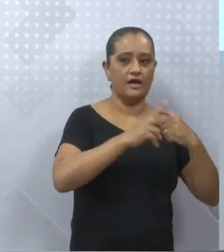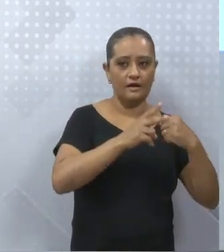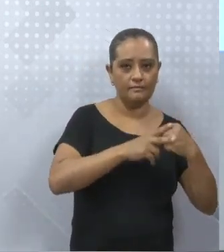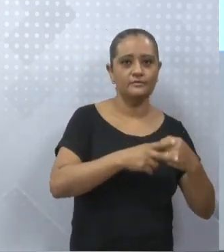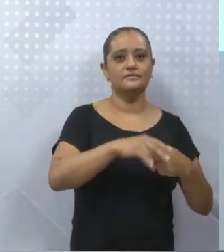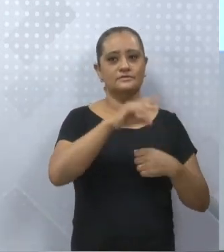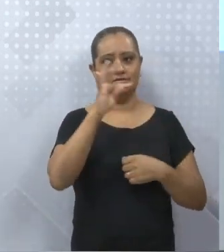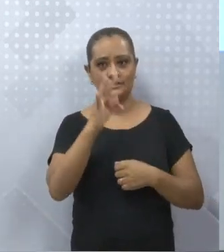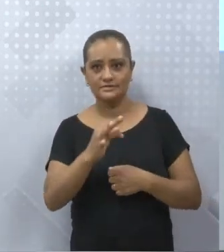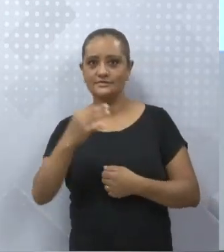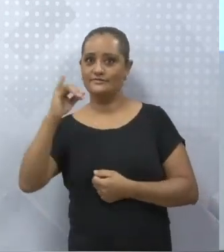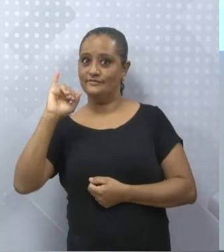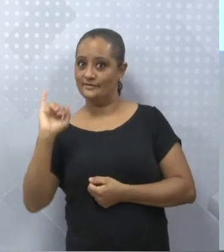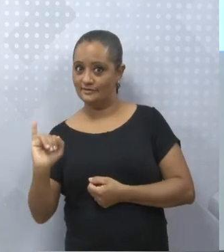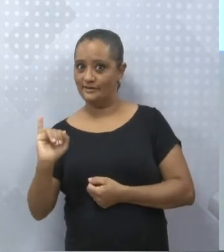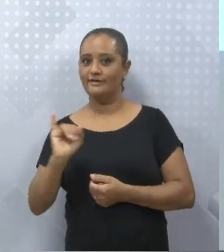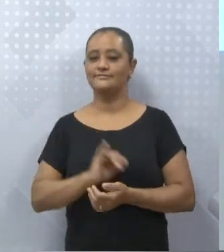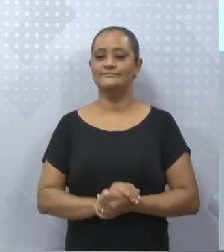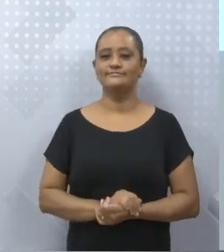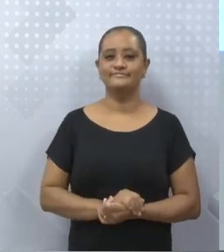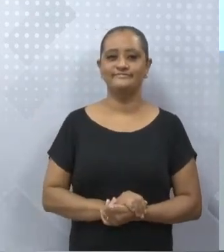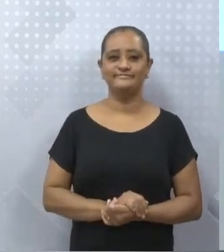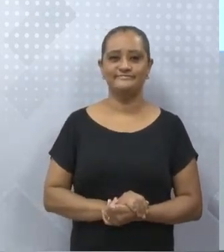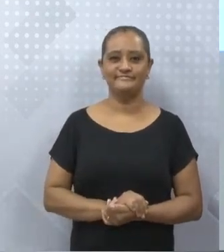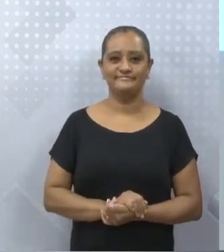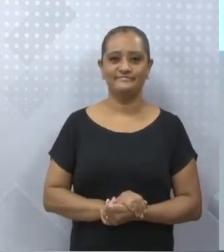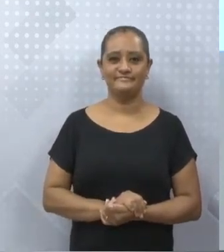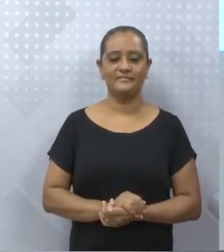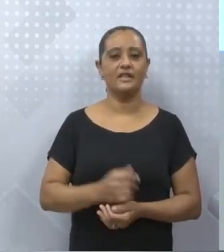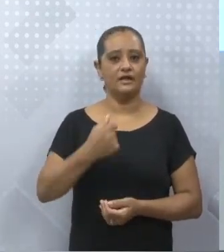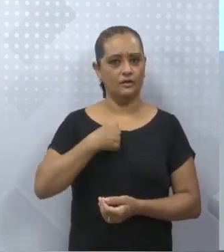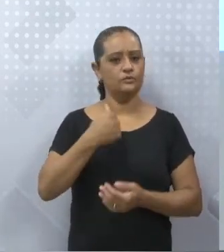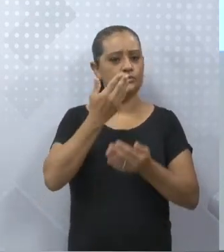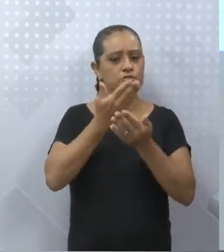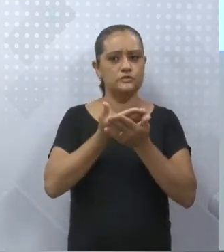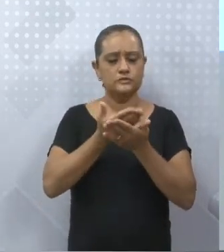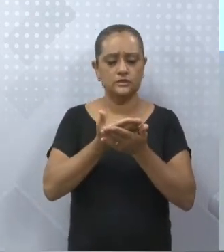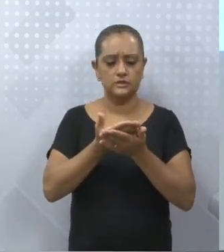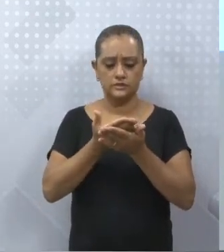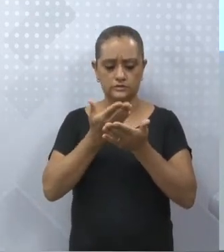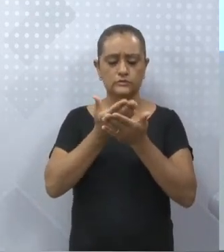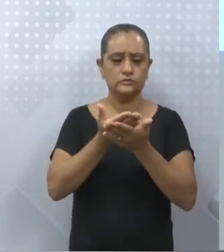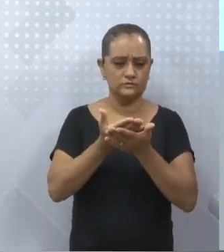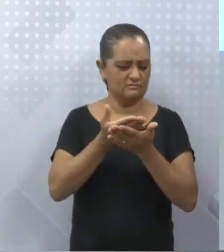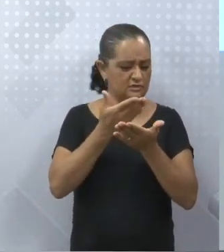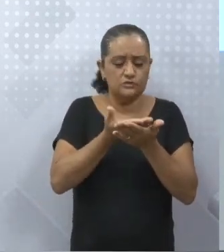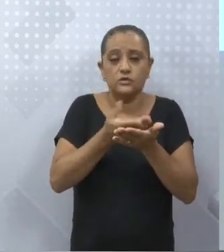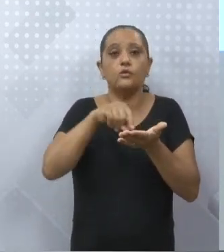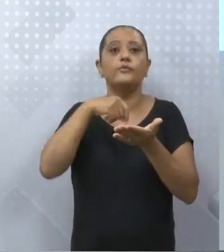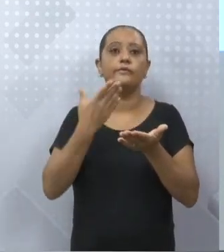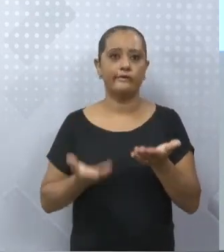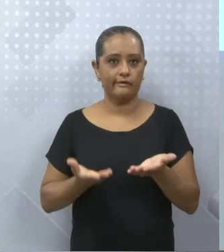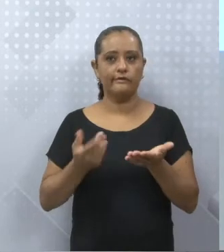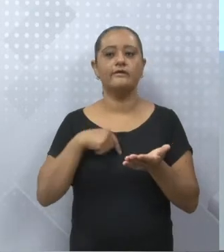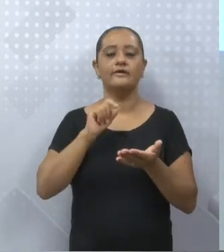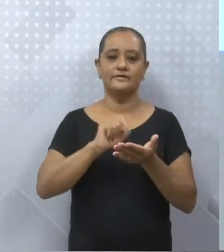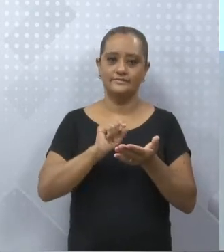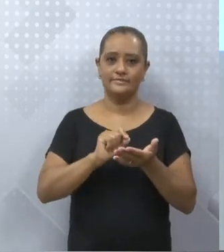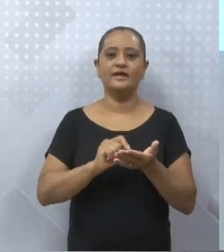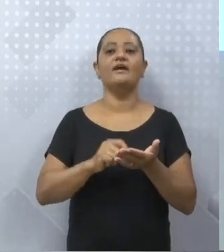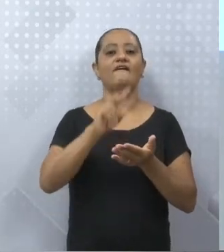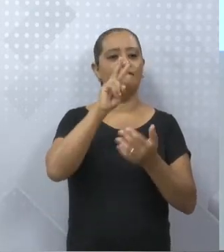Ah, mas se eu digo, é, eu estudei. Eu estudei o quê? Então, é verbo